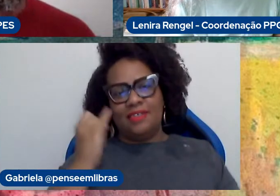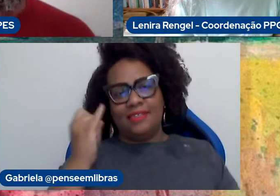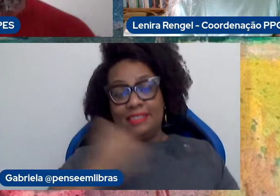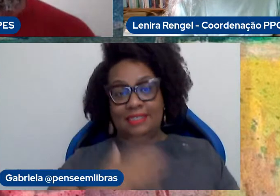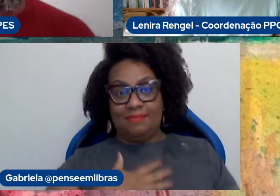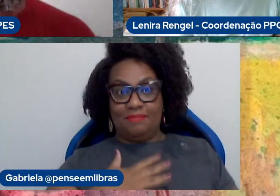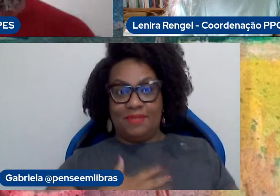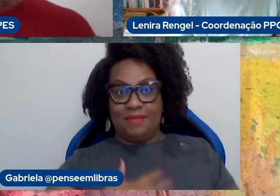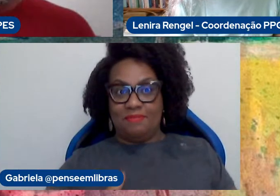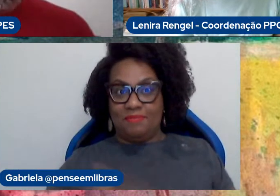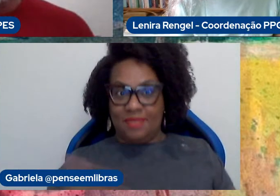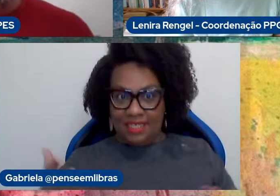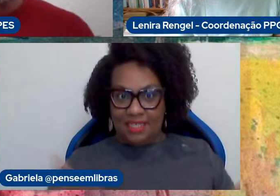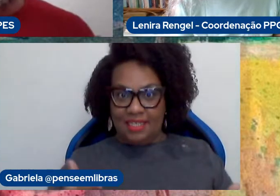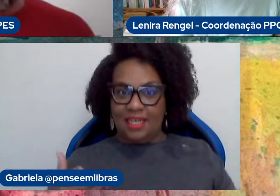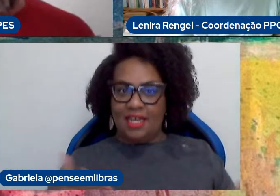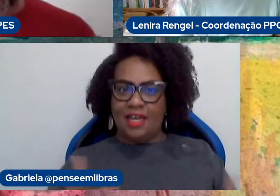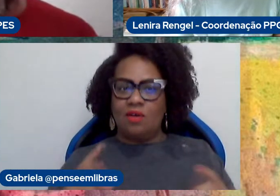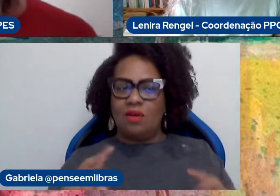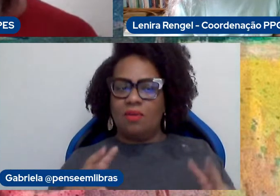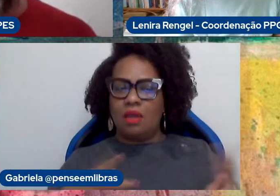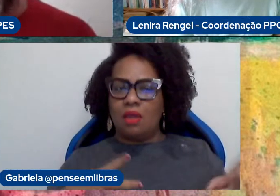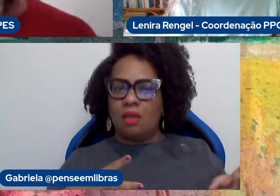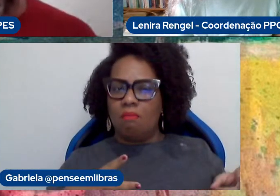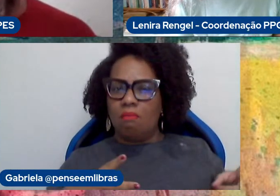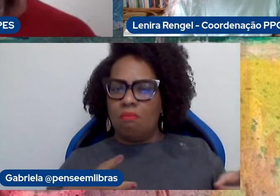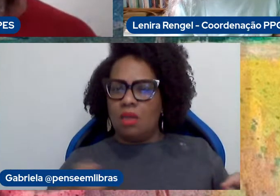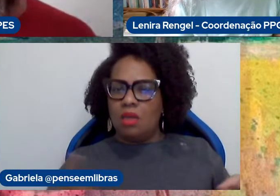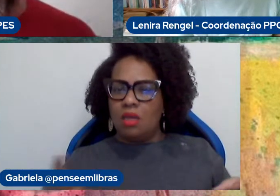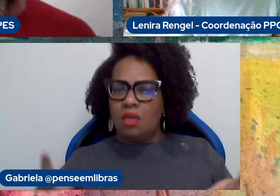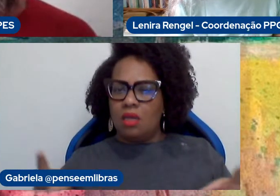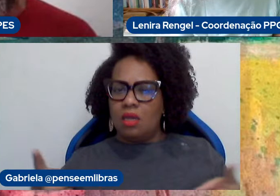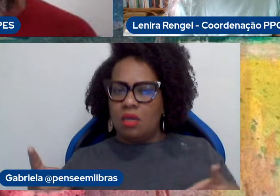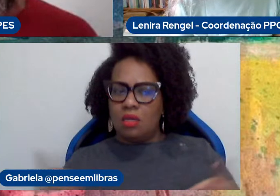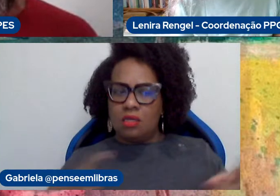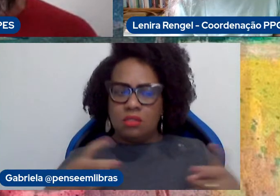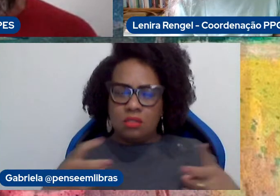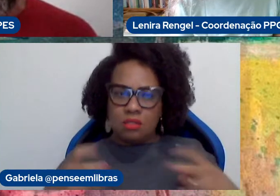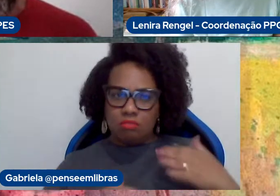agora, nesse momento, é a questão da percepção, é o desenvolvimento da percepção do movimento.